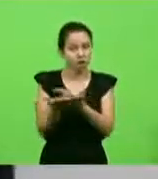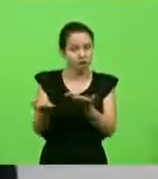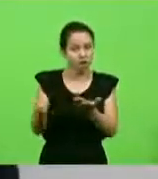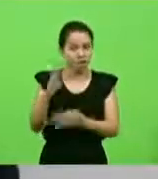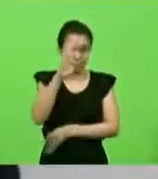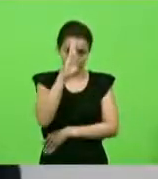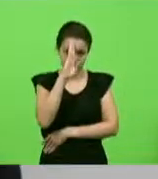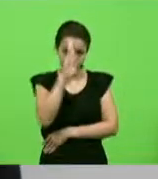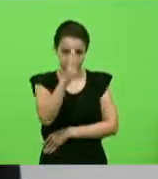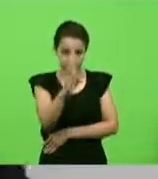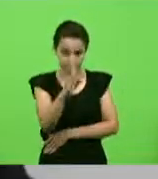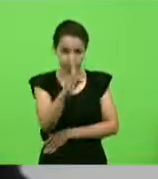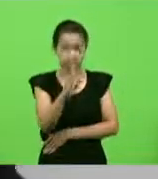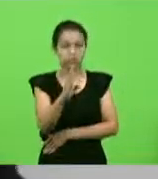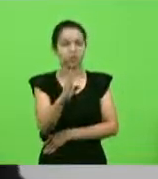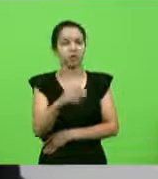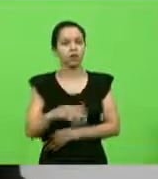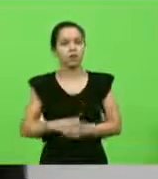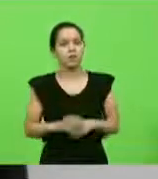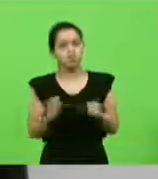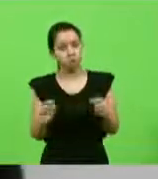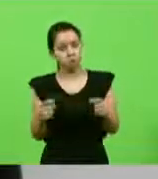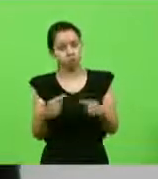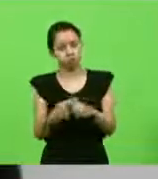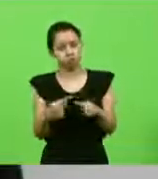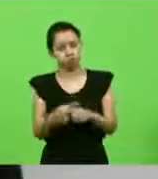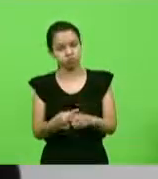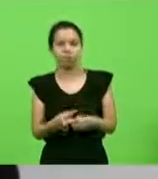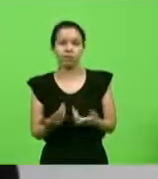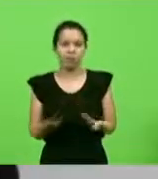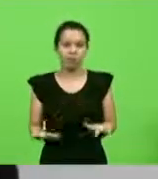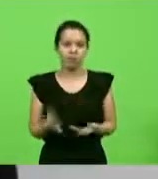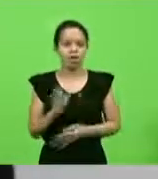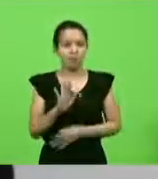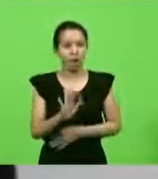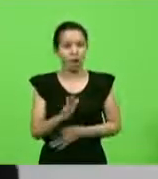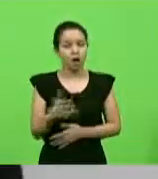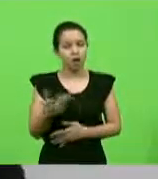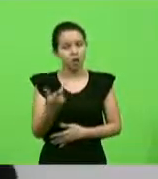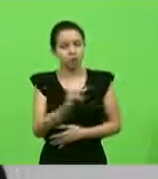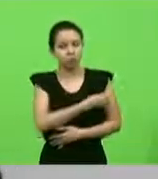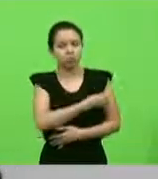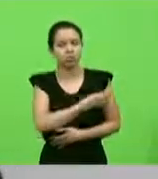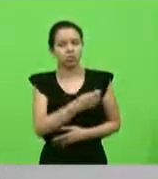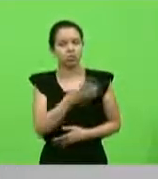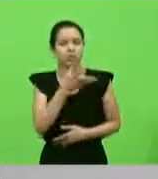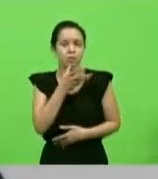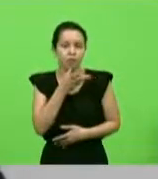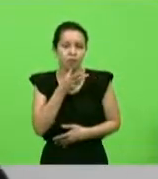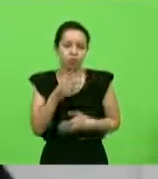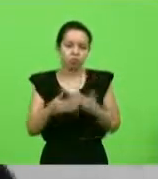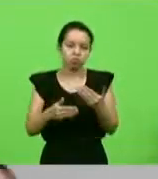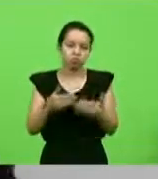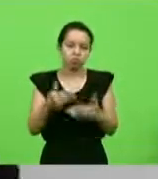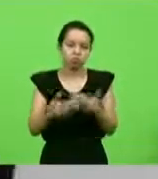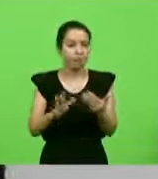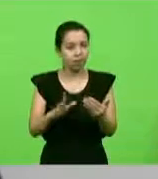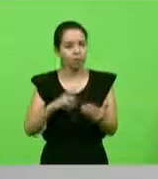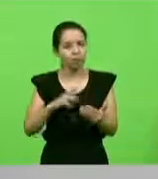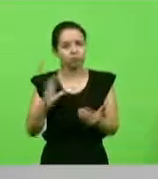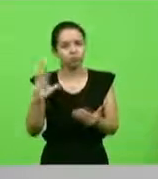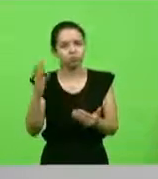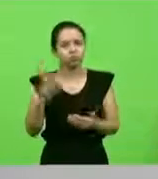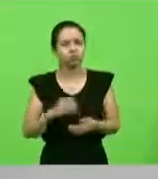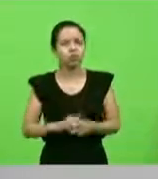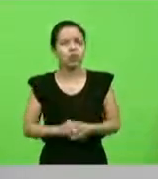grupo e que, embora andando de forma lenta, mas está acontecendo. Então, é importante dizer que também os